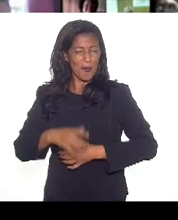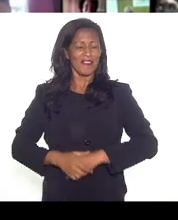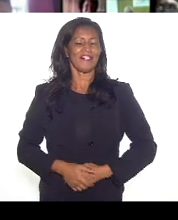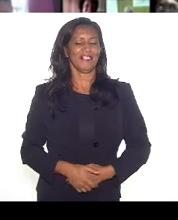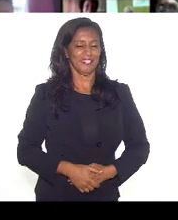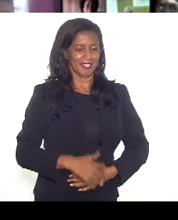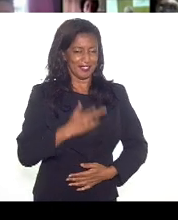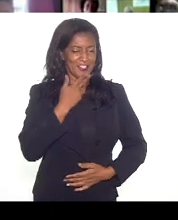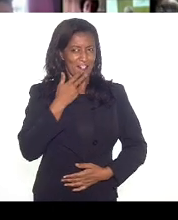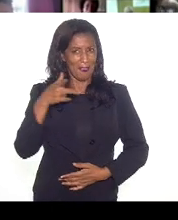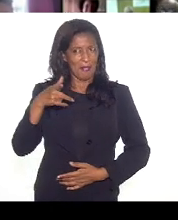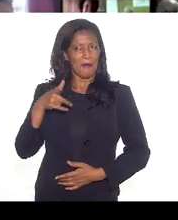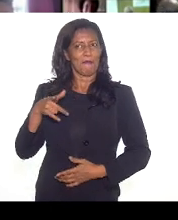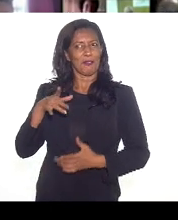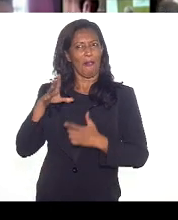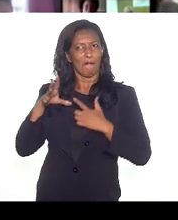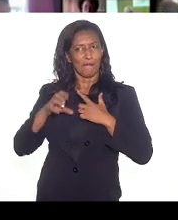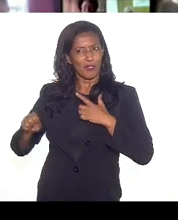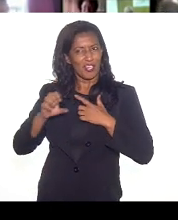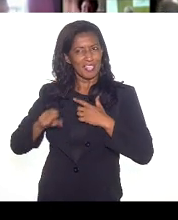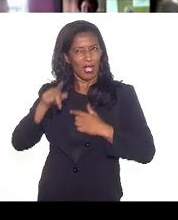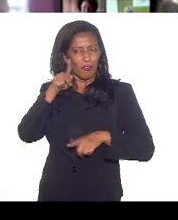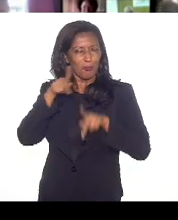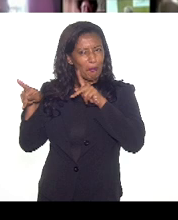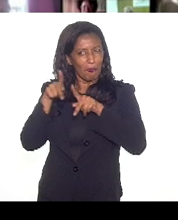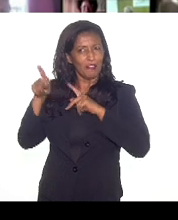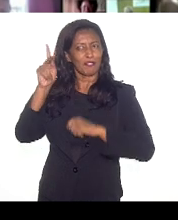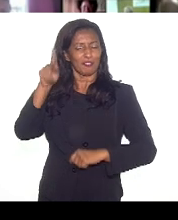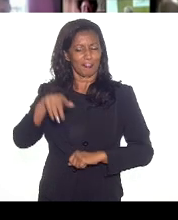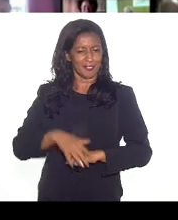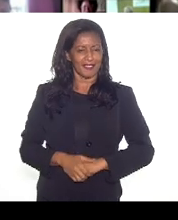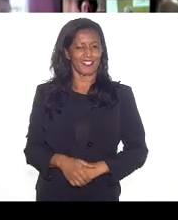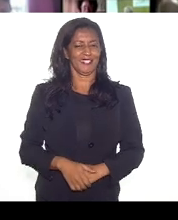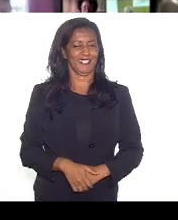fica puxando saco aí do professor Mauro Osório.